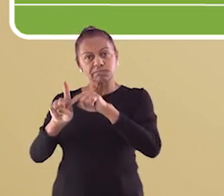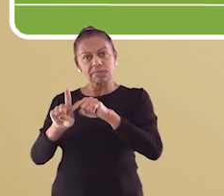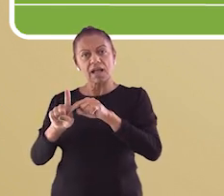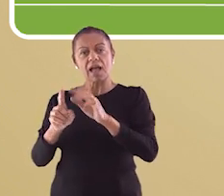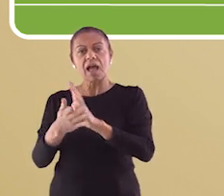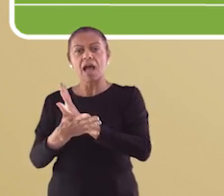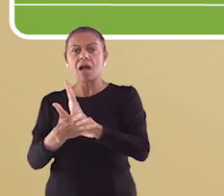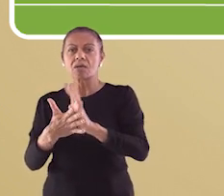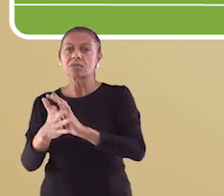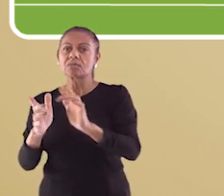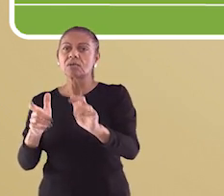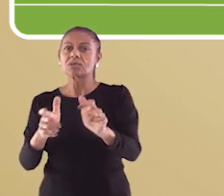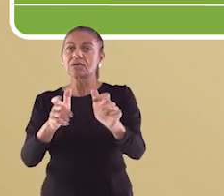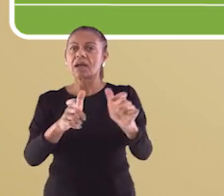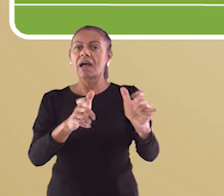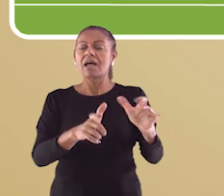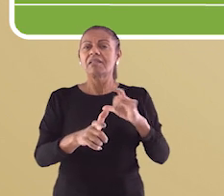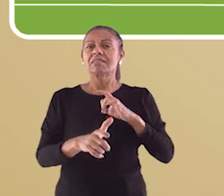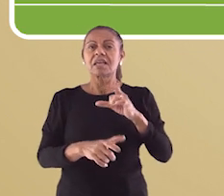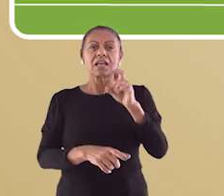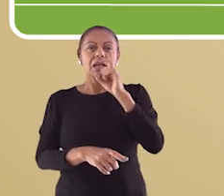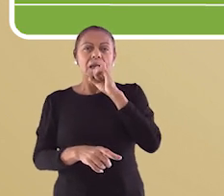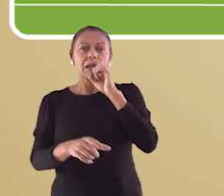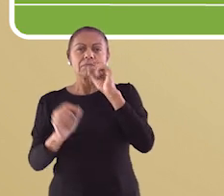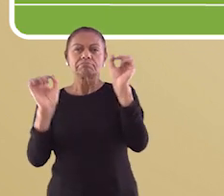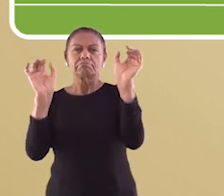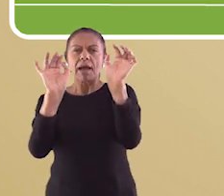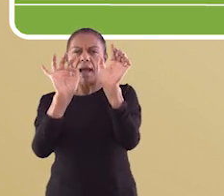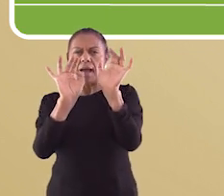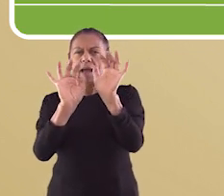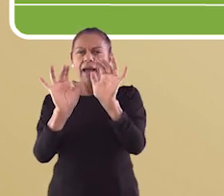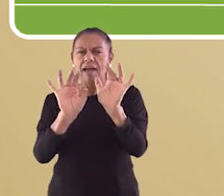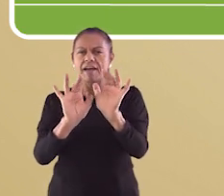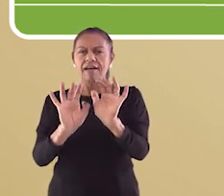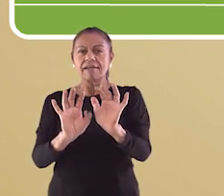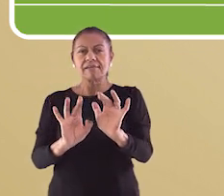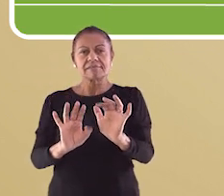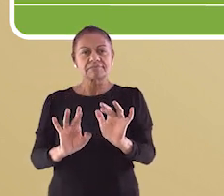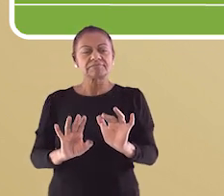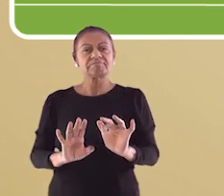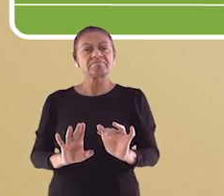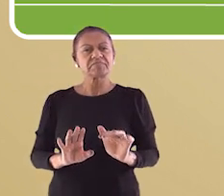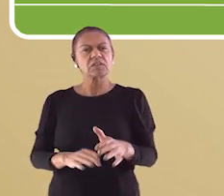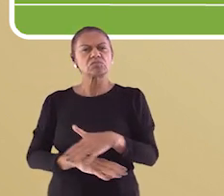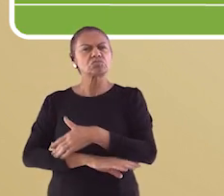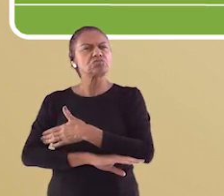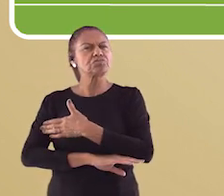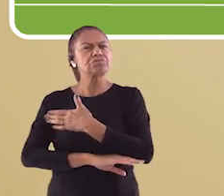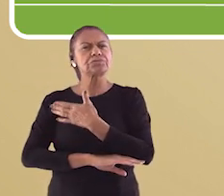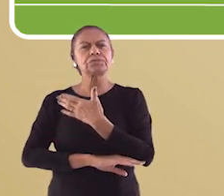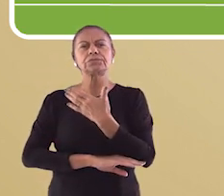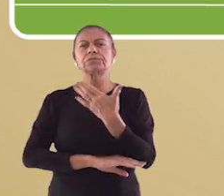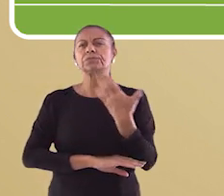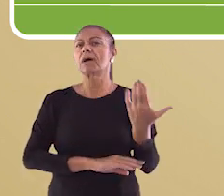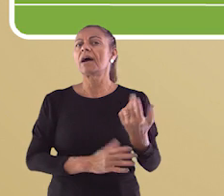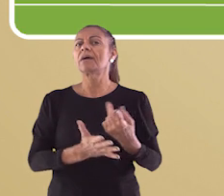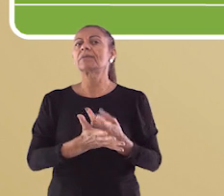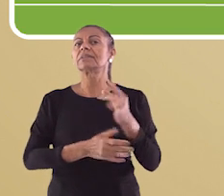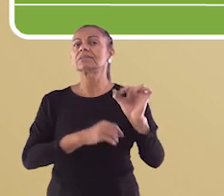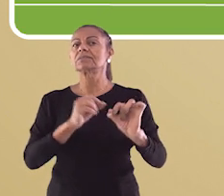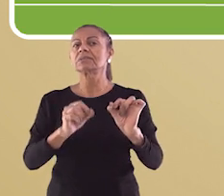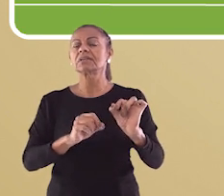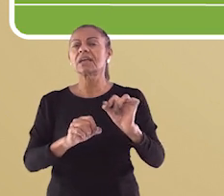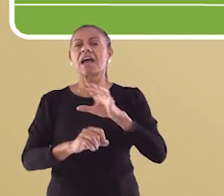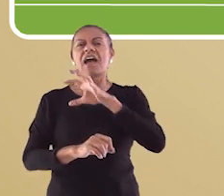algumas localidades, há a ocorrência de geadas e nevascas. Ao longo desta estação, é comum